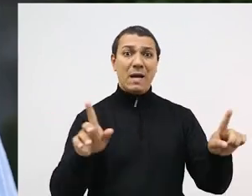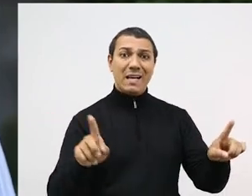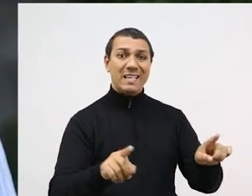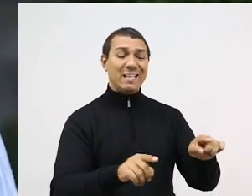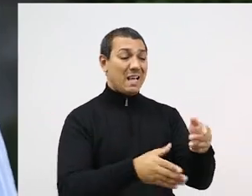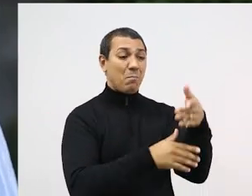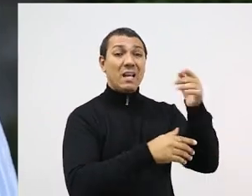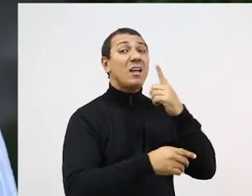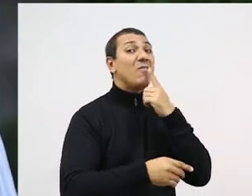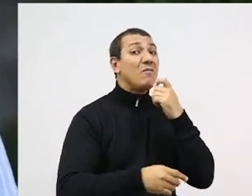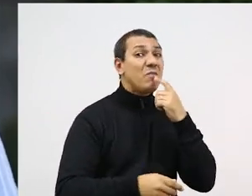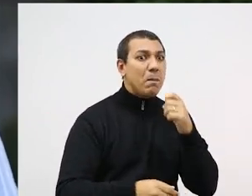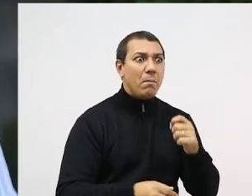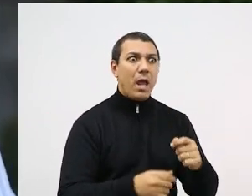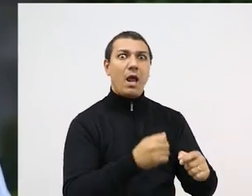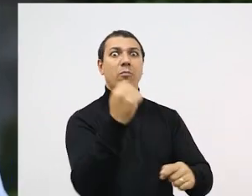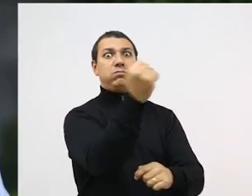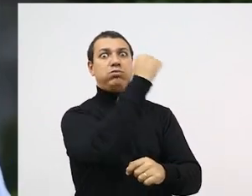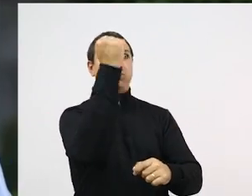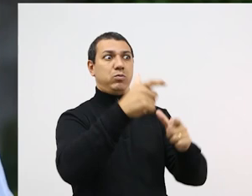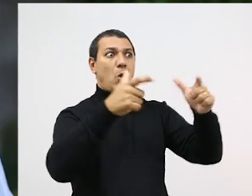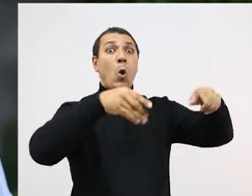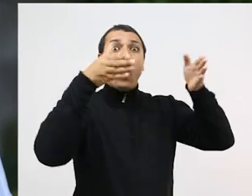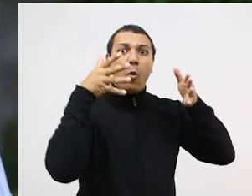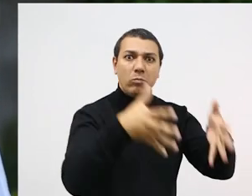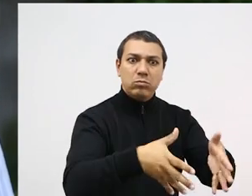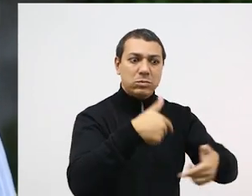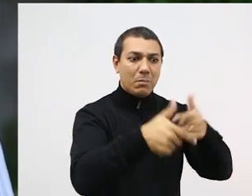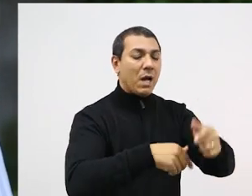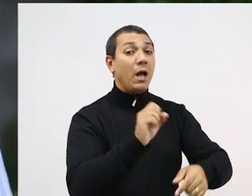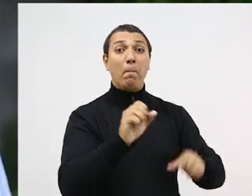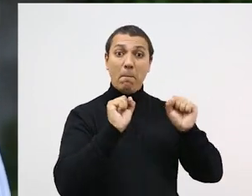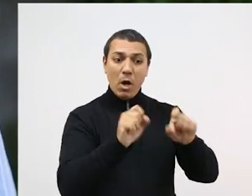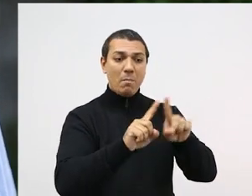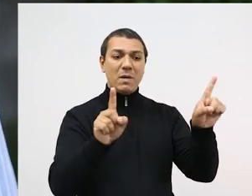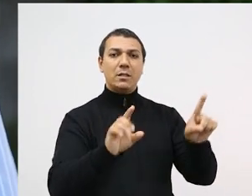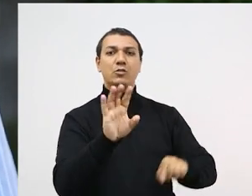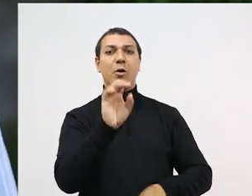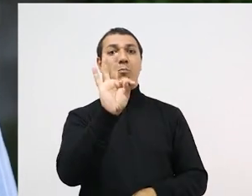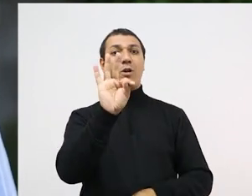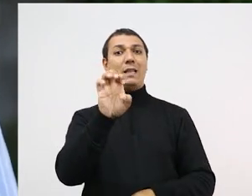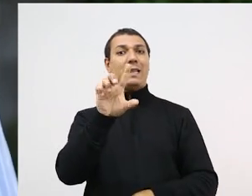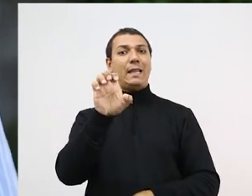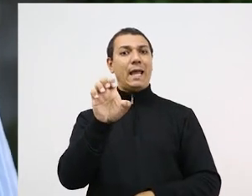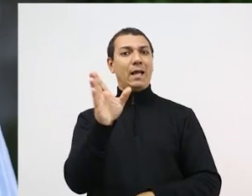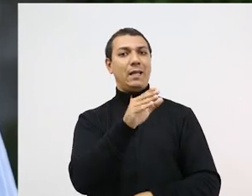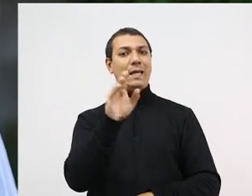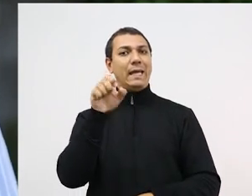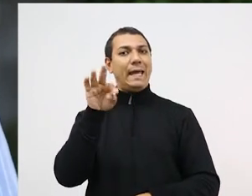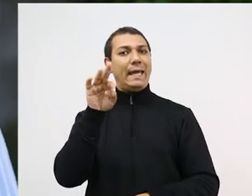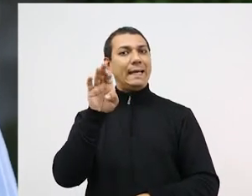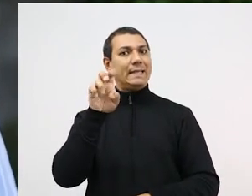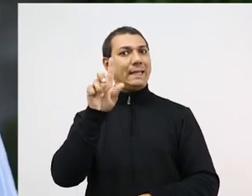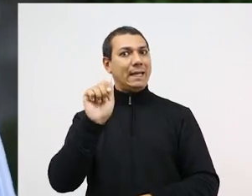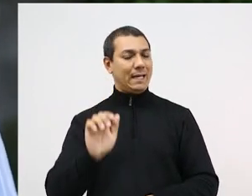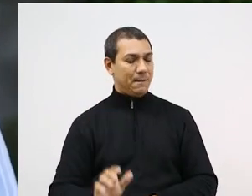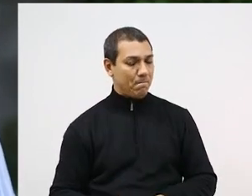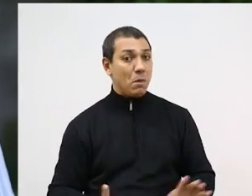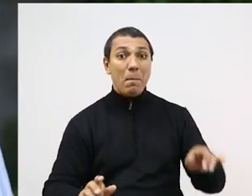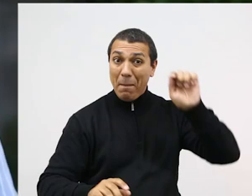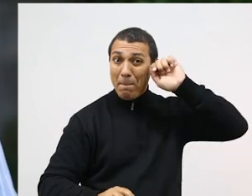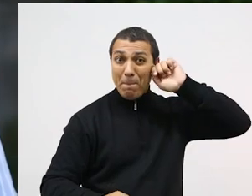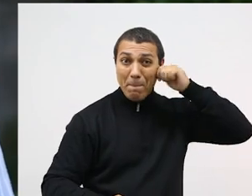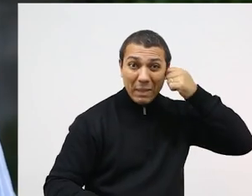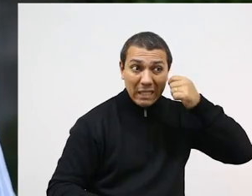bandeira vermelha, de risco alto, os estabelecimentos terão de funcionar apenas por teleentrega ou drive-thru. Na preta, onde o risco é